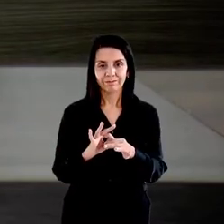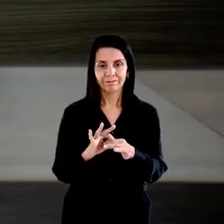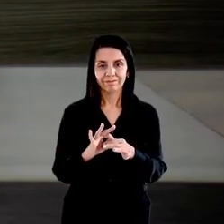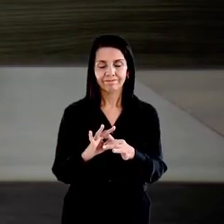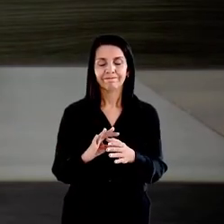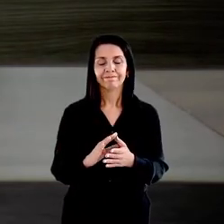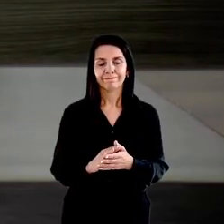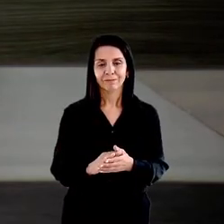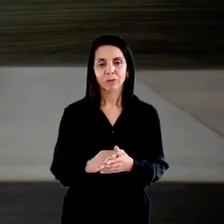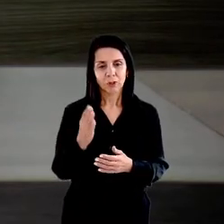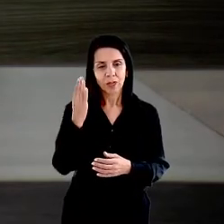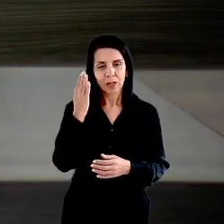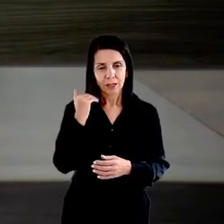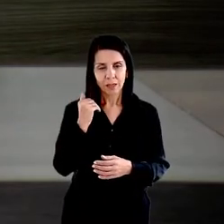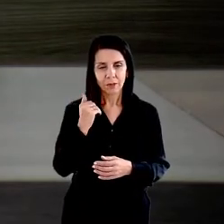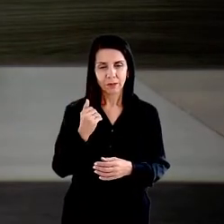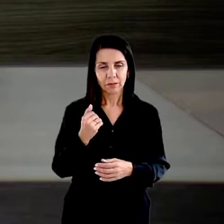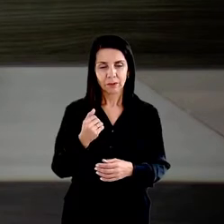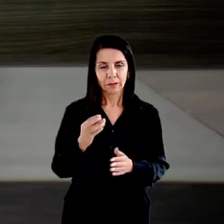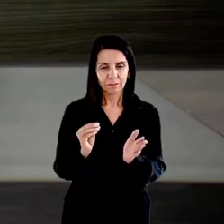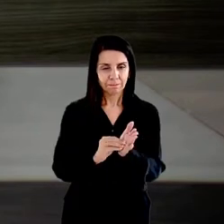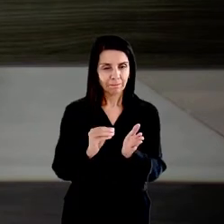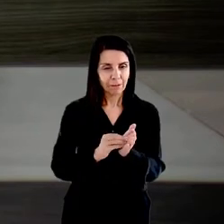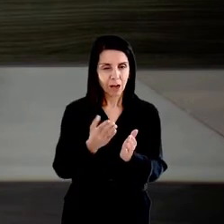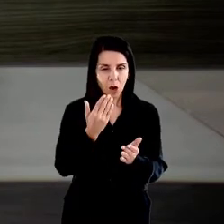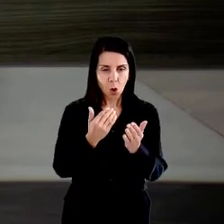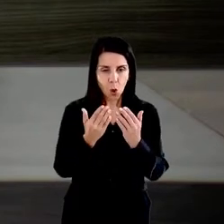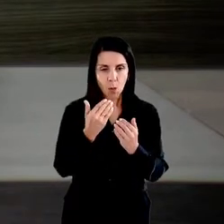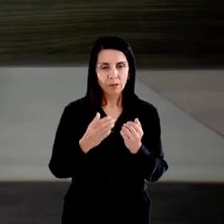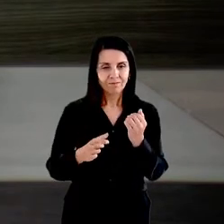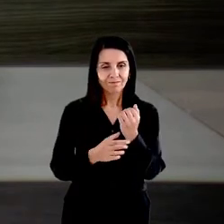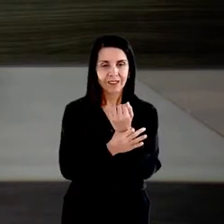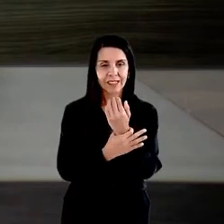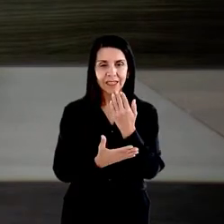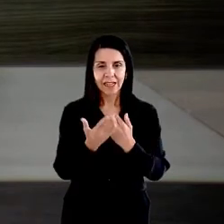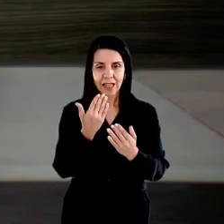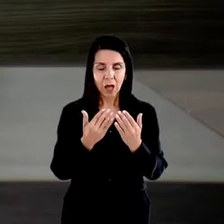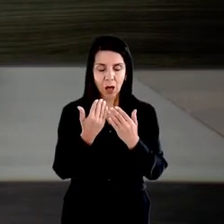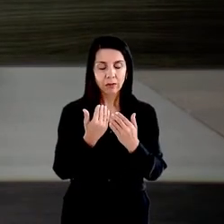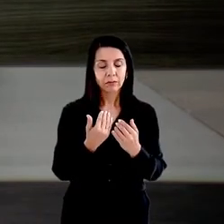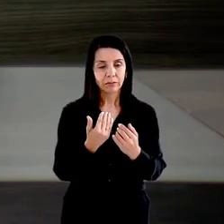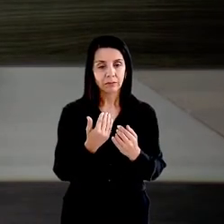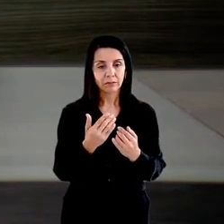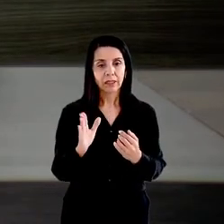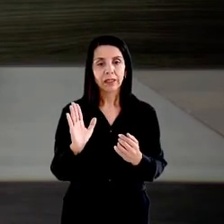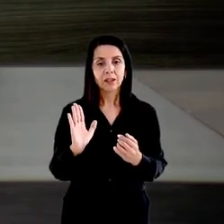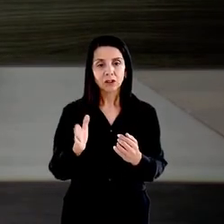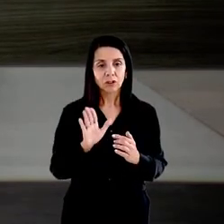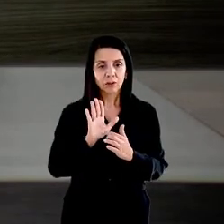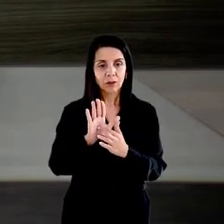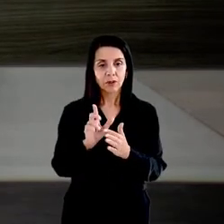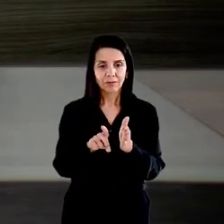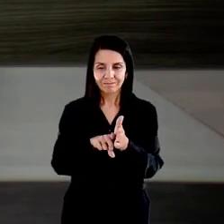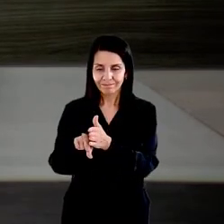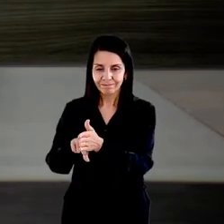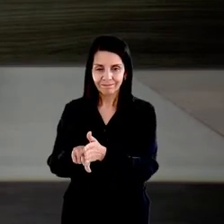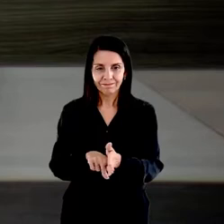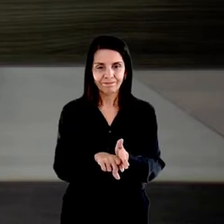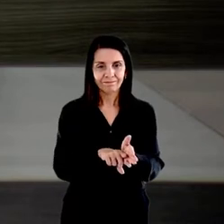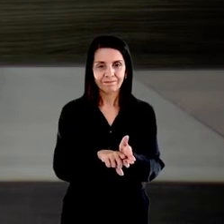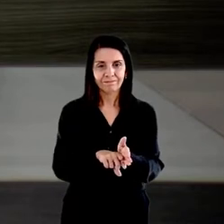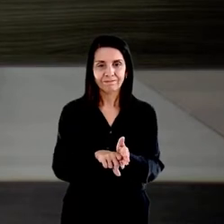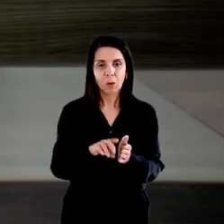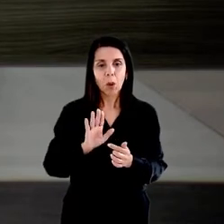alimentar, segundo a própria pesquisa aqui mencionada pelo senhor Daniel, aponta 125